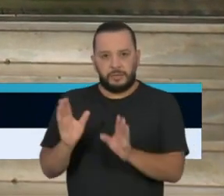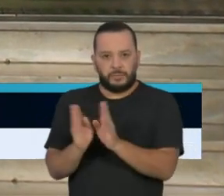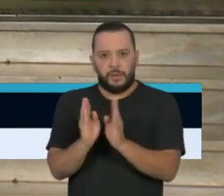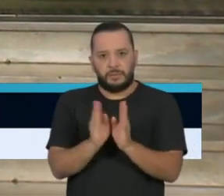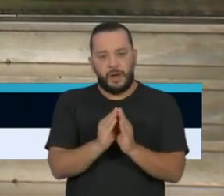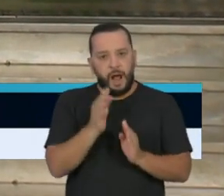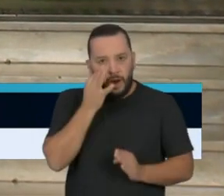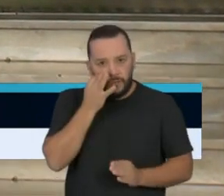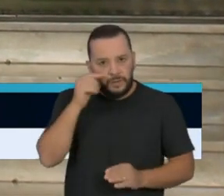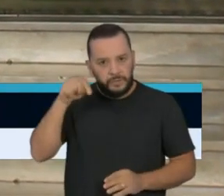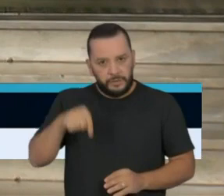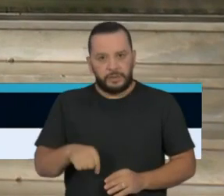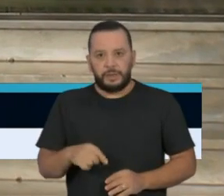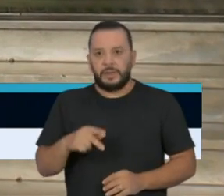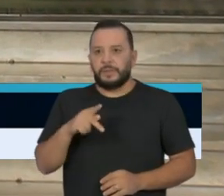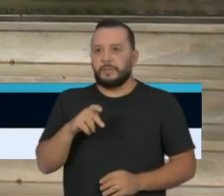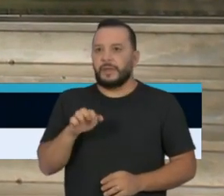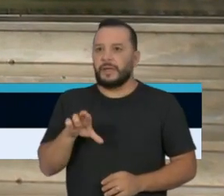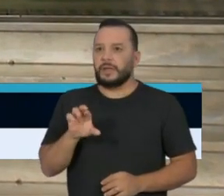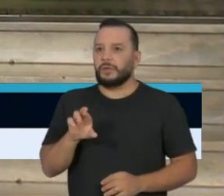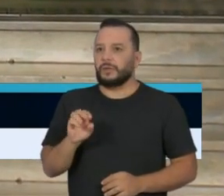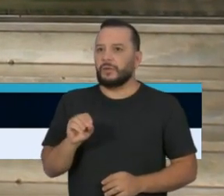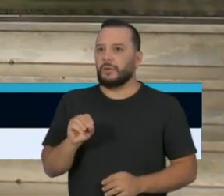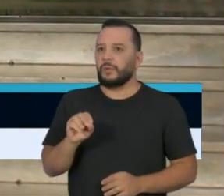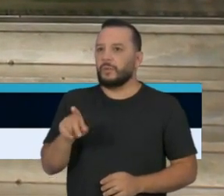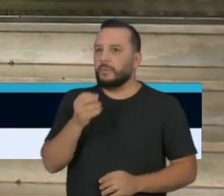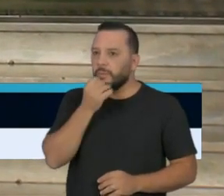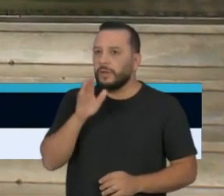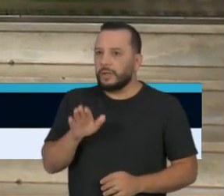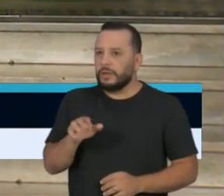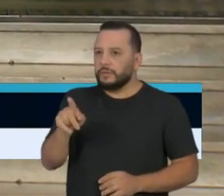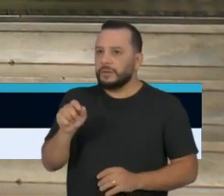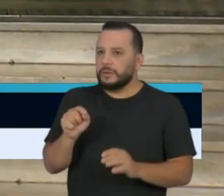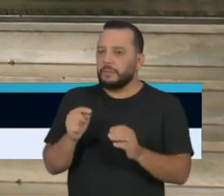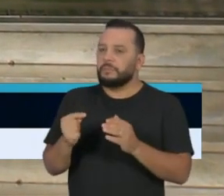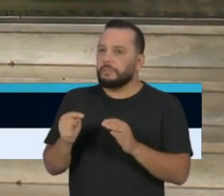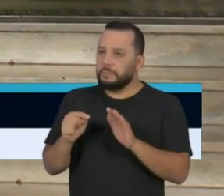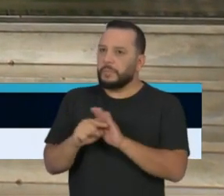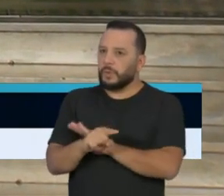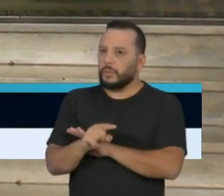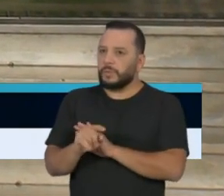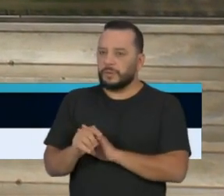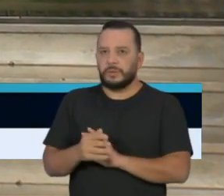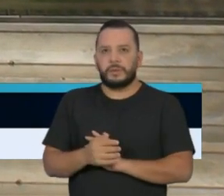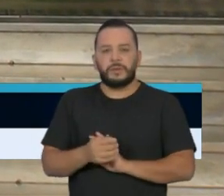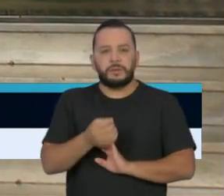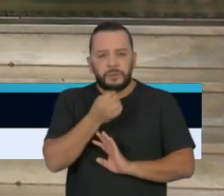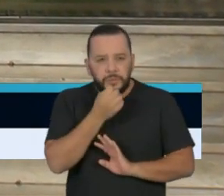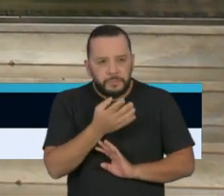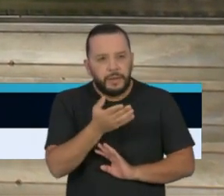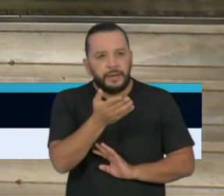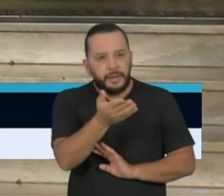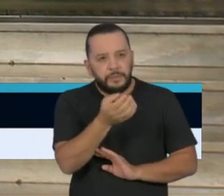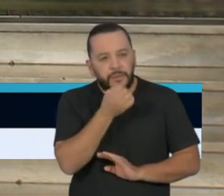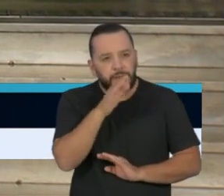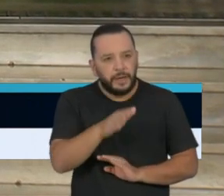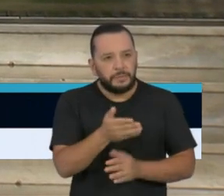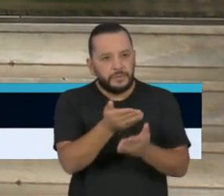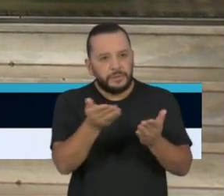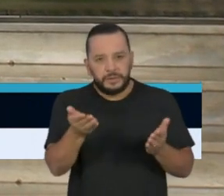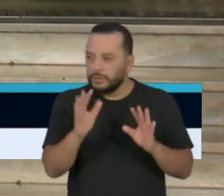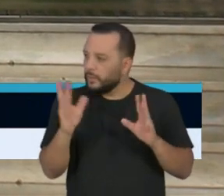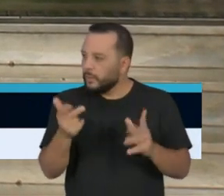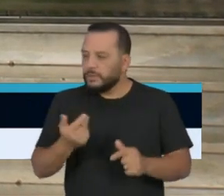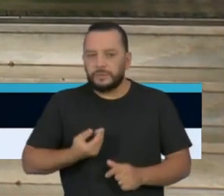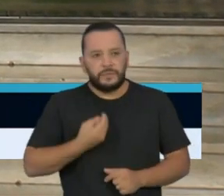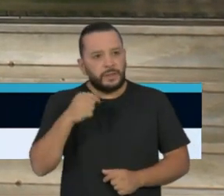Palácio dos Bandeirantes. Pedro Duran, boa tarde. Passo a palavra a você para a sua pergunta. Tudo bom, governador? Boa tarde para o senhor, boa tarde para todos